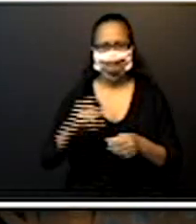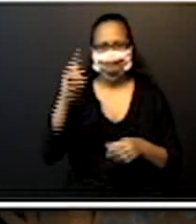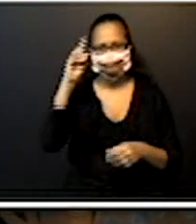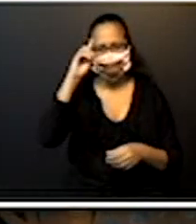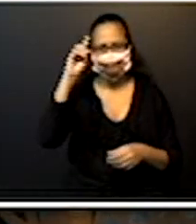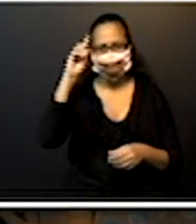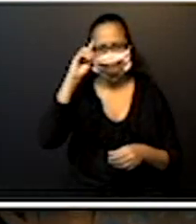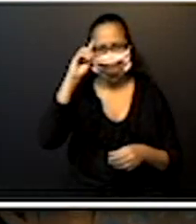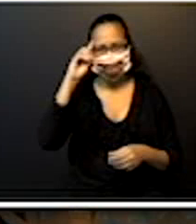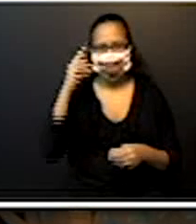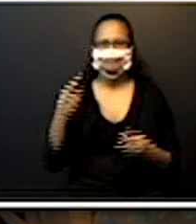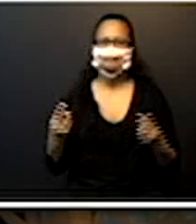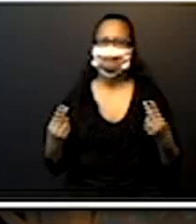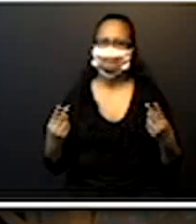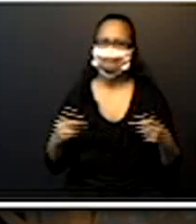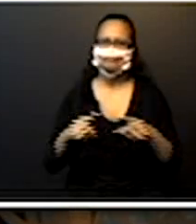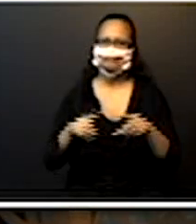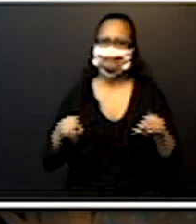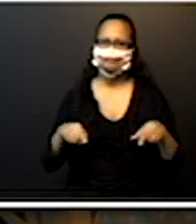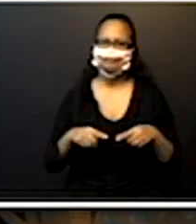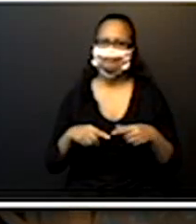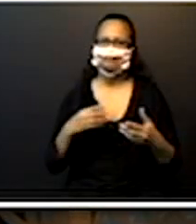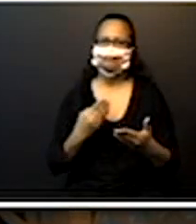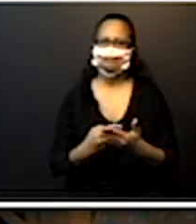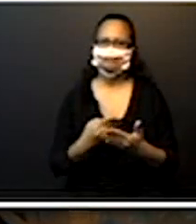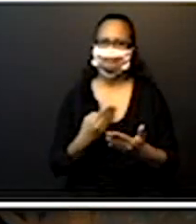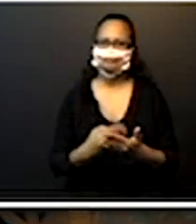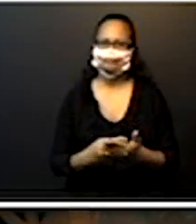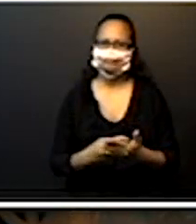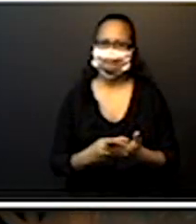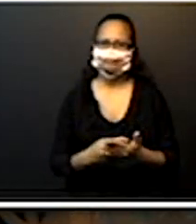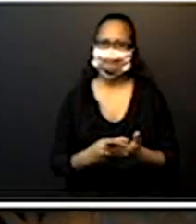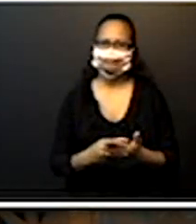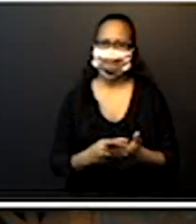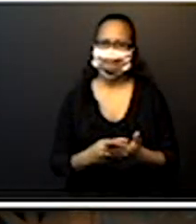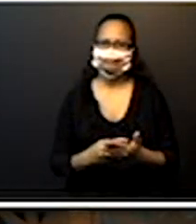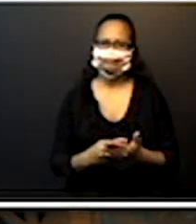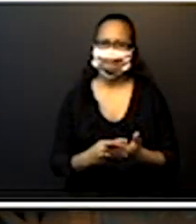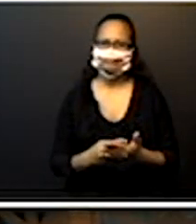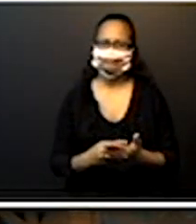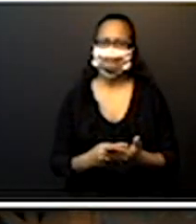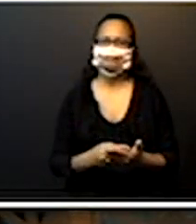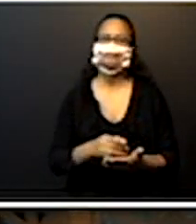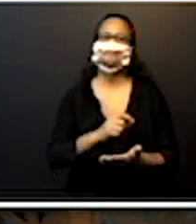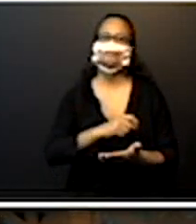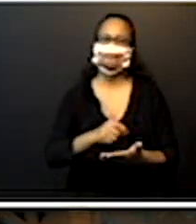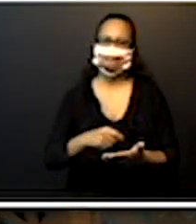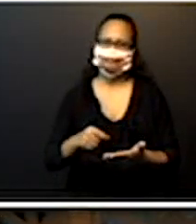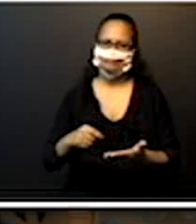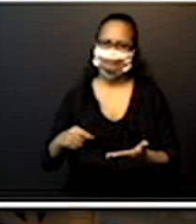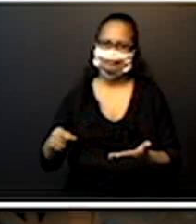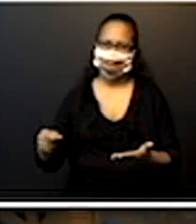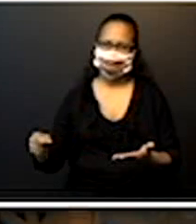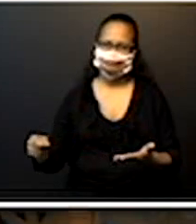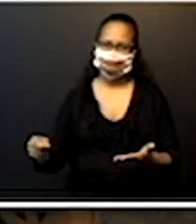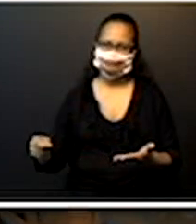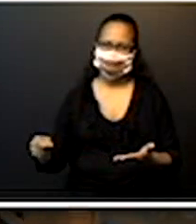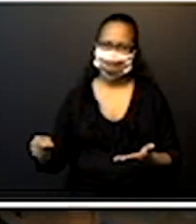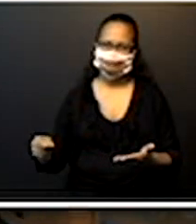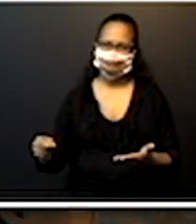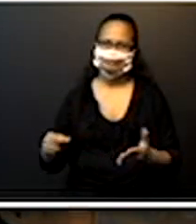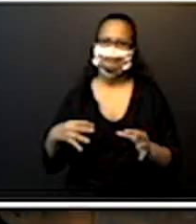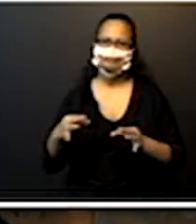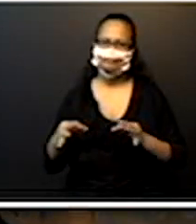aula. Quando a gente chega, põe o cabeçalho, põe a data, né? E a gente põe a pauta, outras